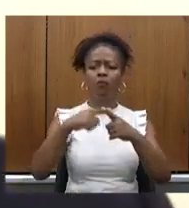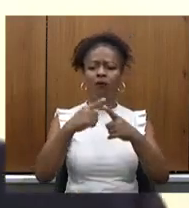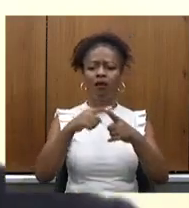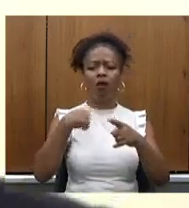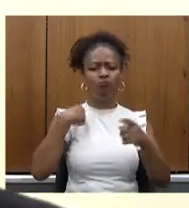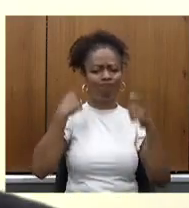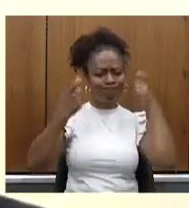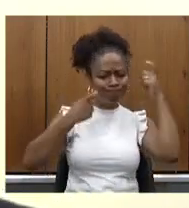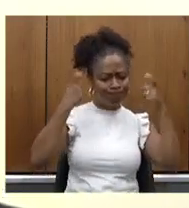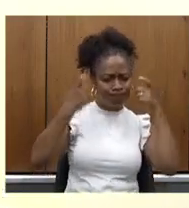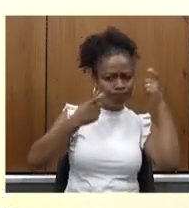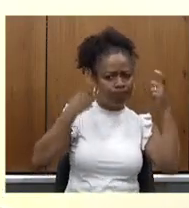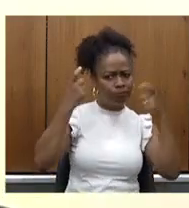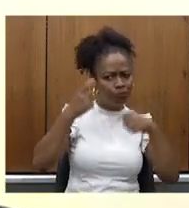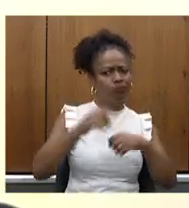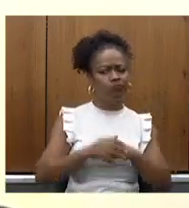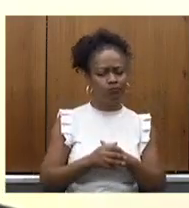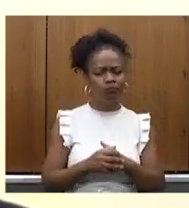doloroso